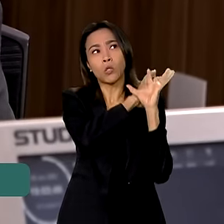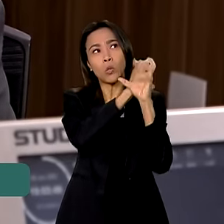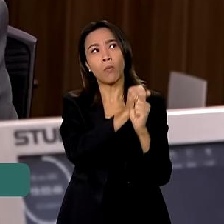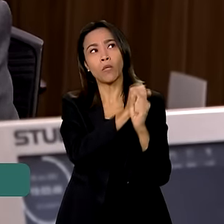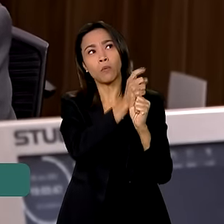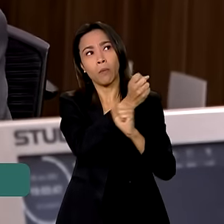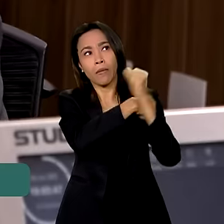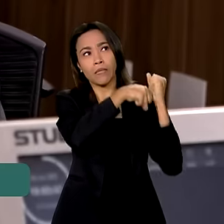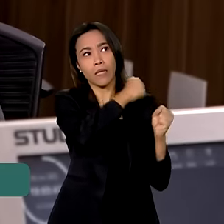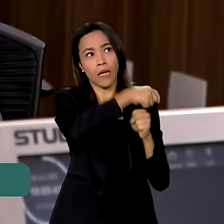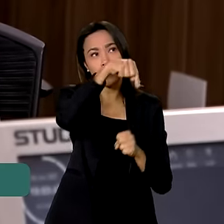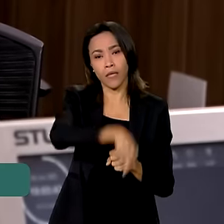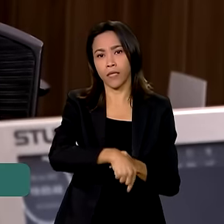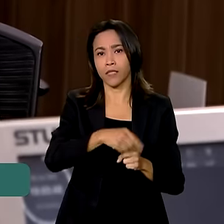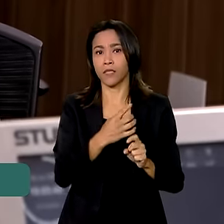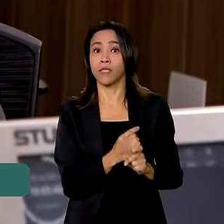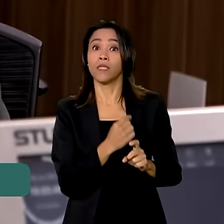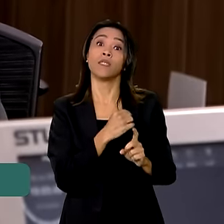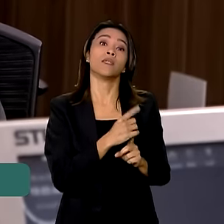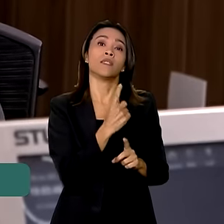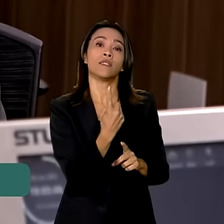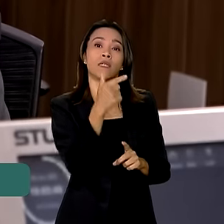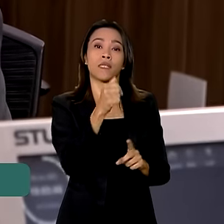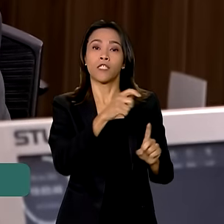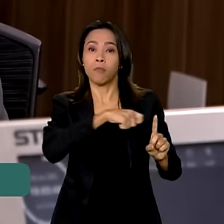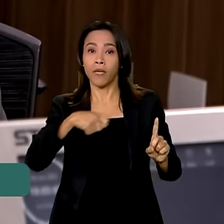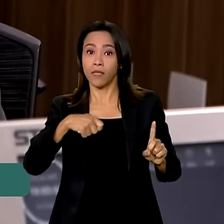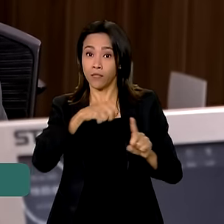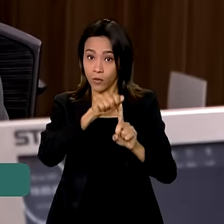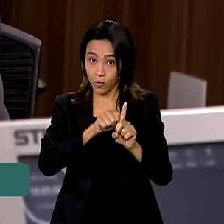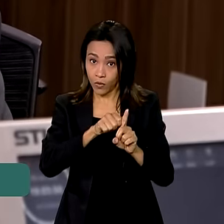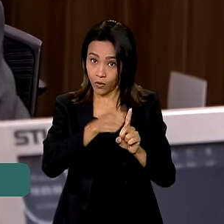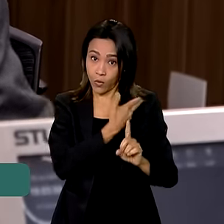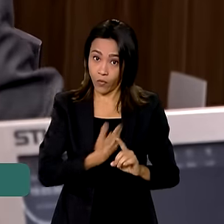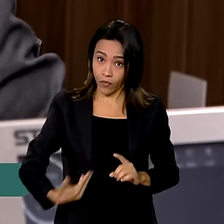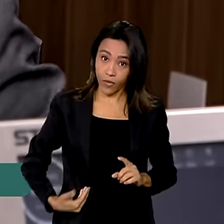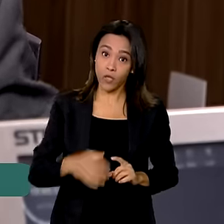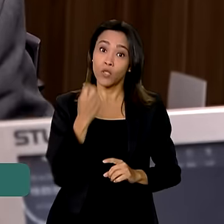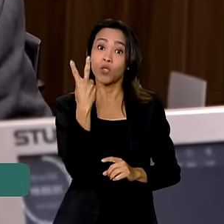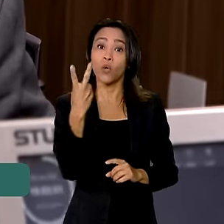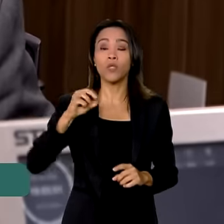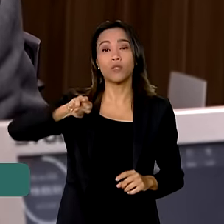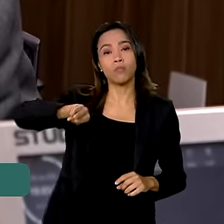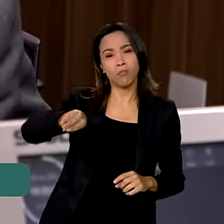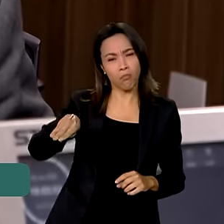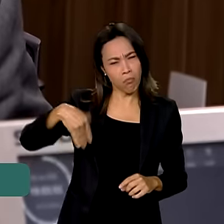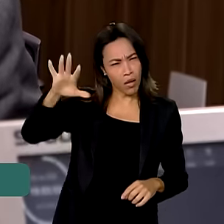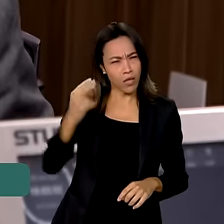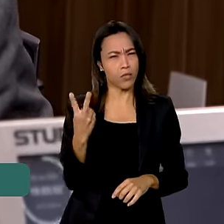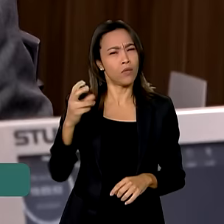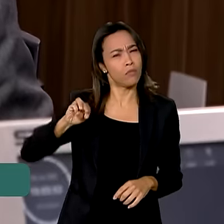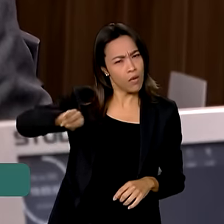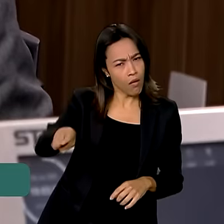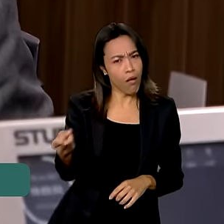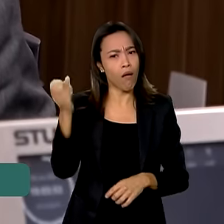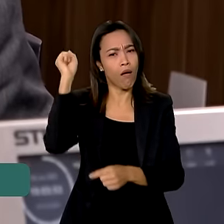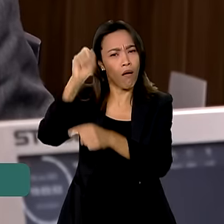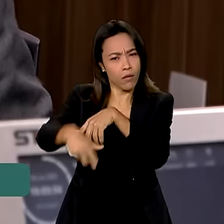ano, seja 17 meses de governo, nós geramos 2 milhões e 549 mil empregos no país,